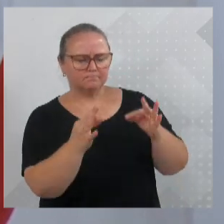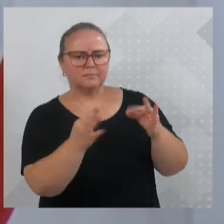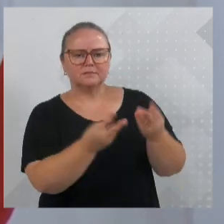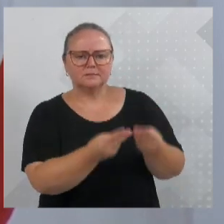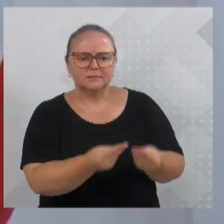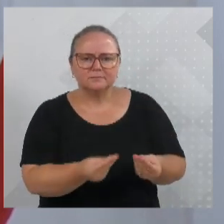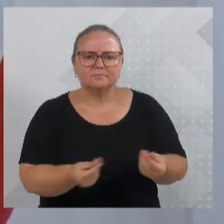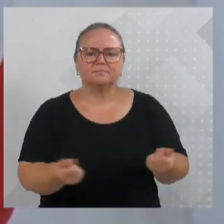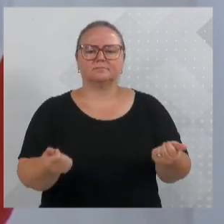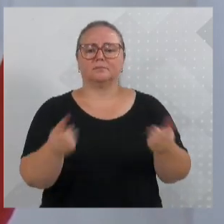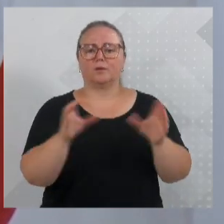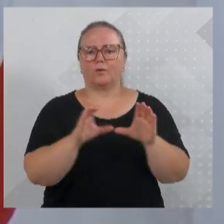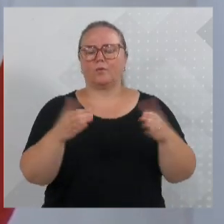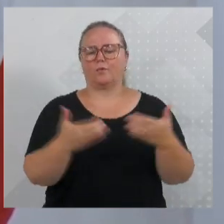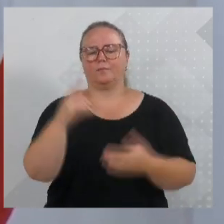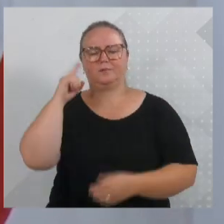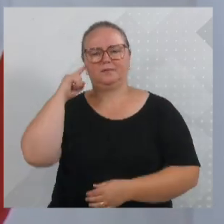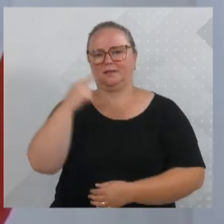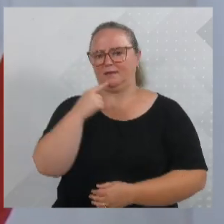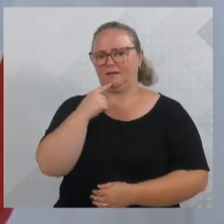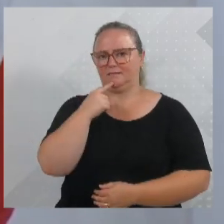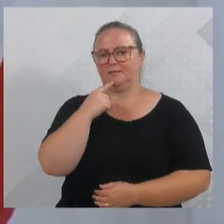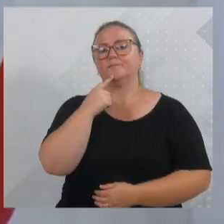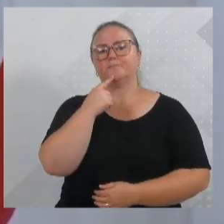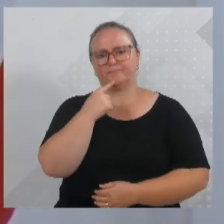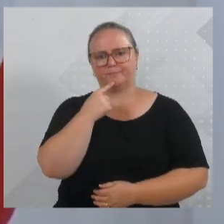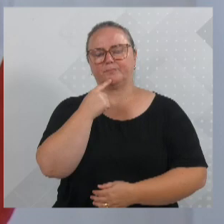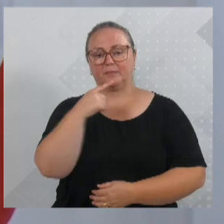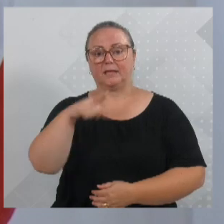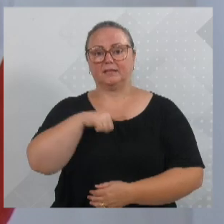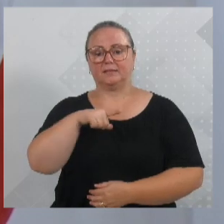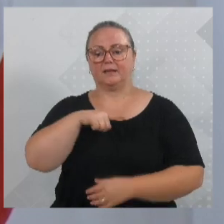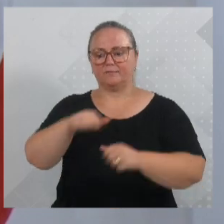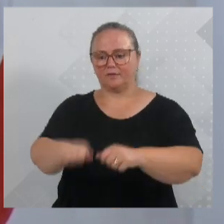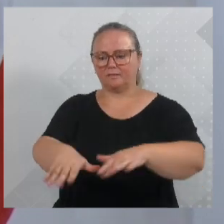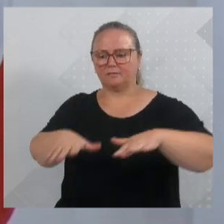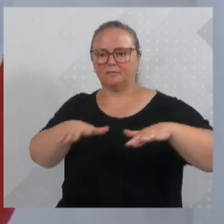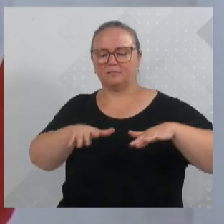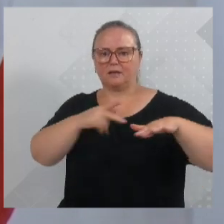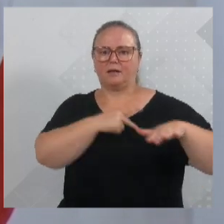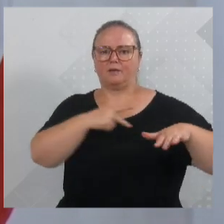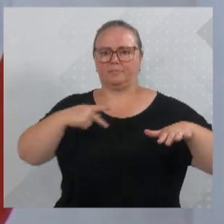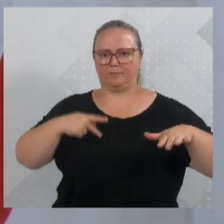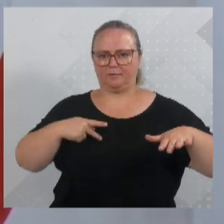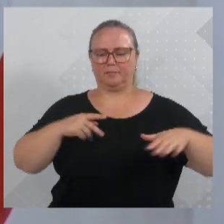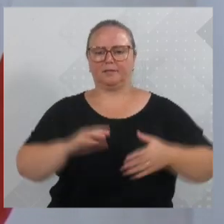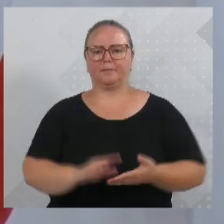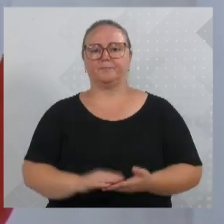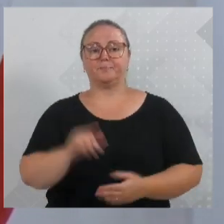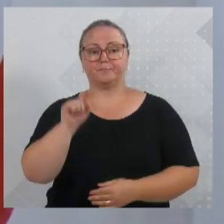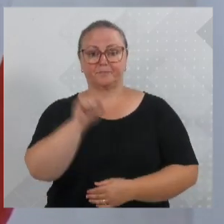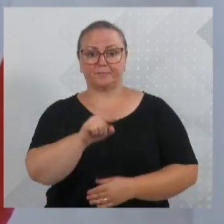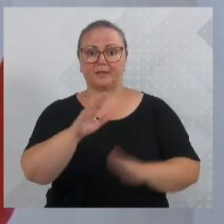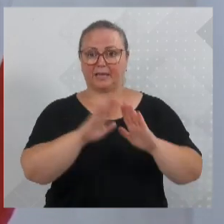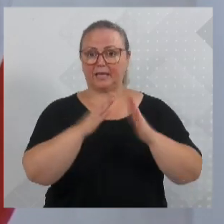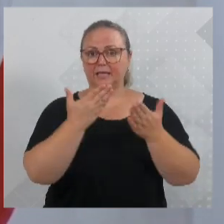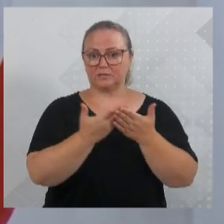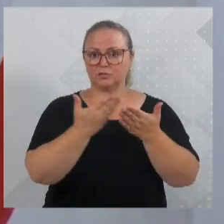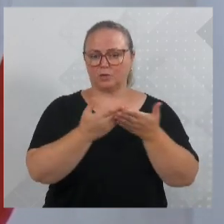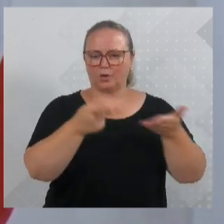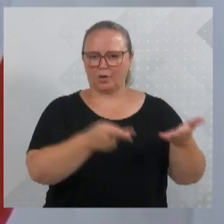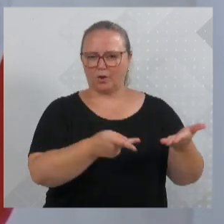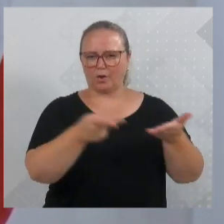a população e para a comunidade surda. Fizemos, inclusive, uma importante audiência pública nessa casa. E lá, na escola Oscar Umberrão, numa visita,